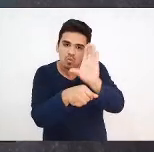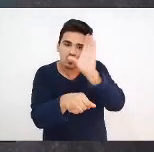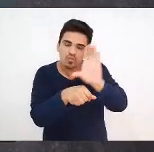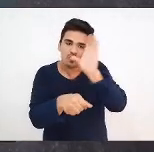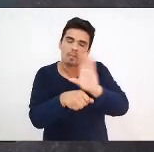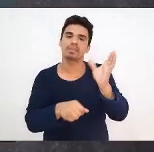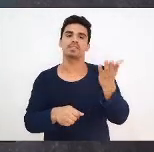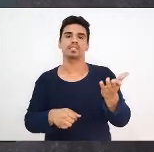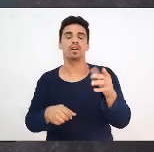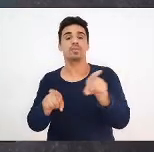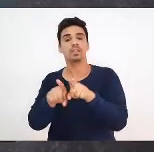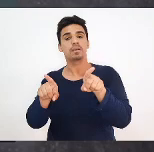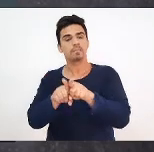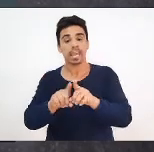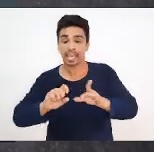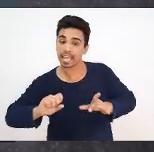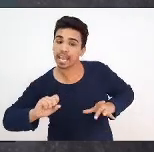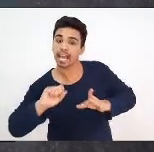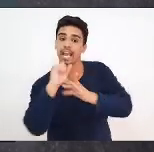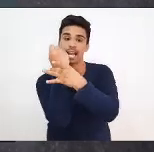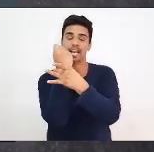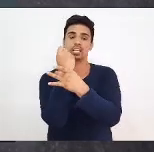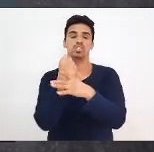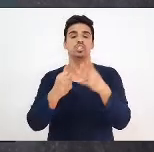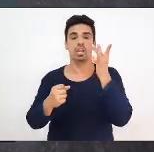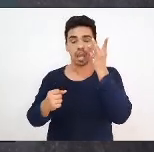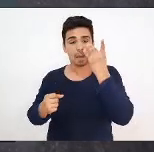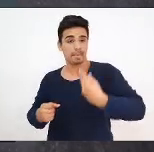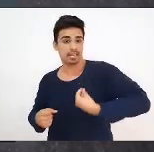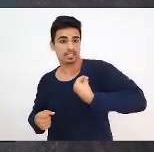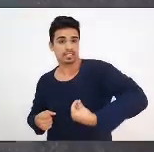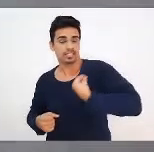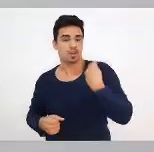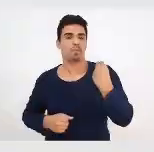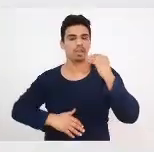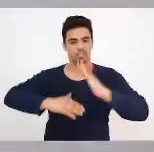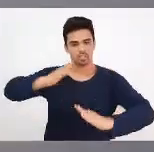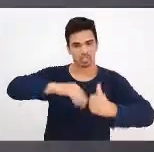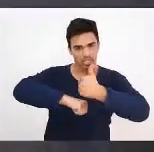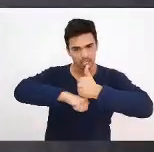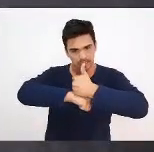garantir a presencialidade nas práticas e nos estádios.